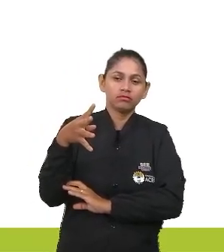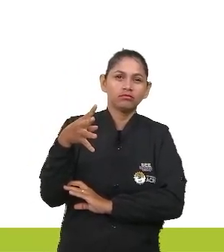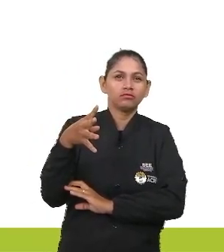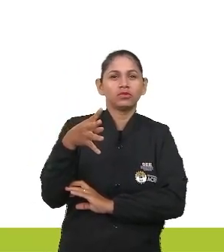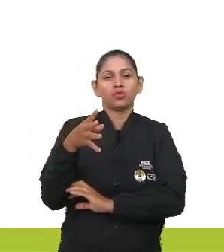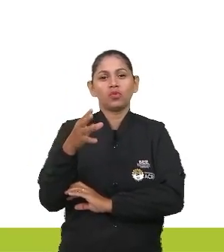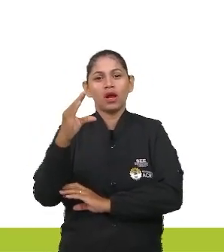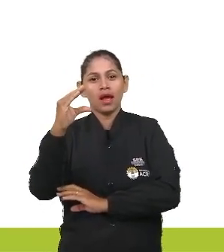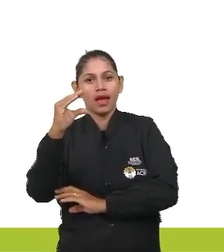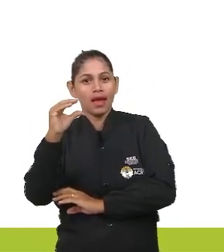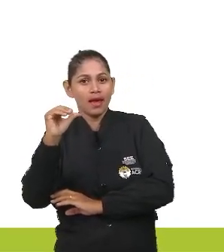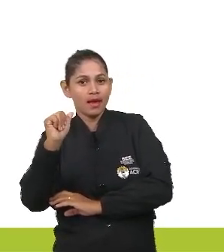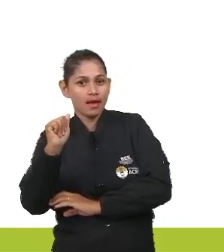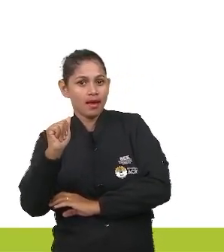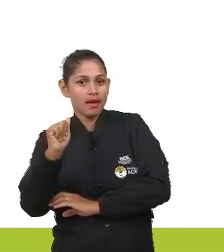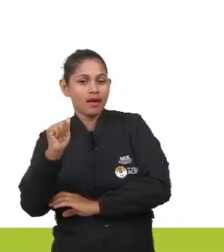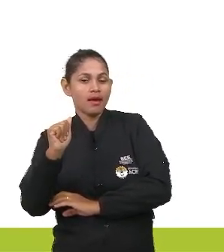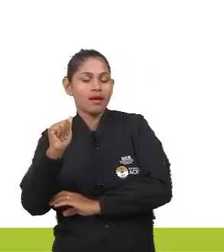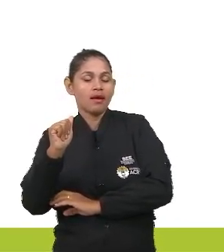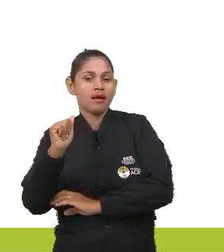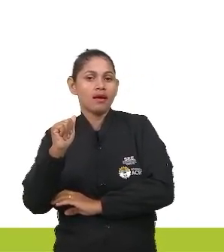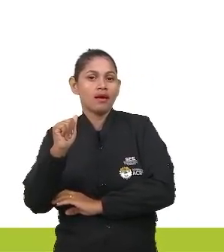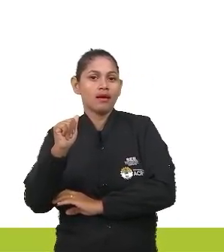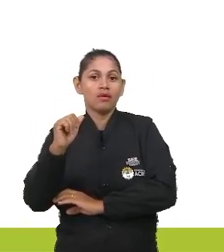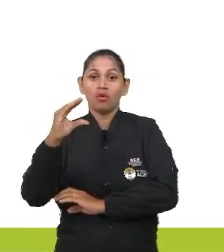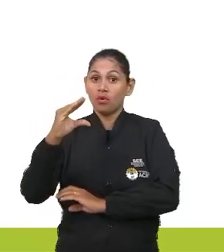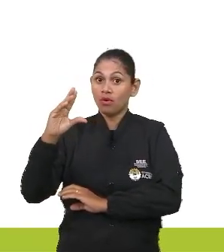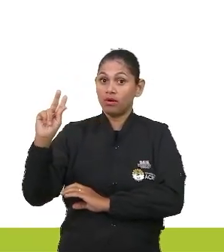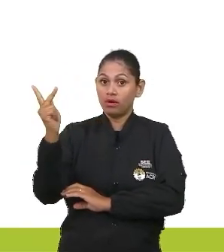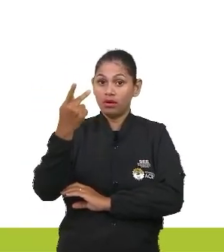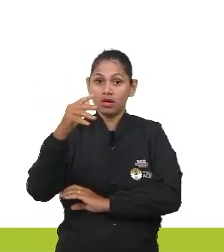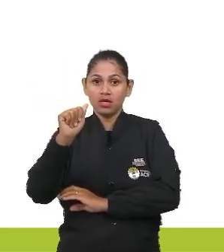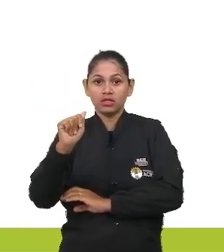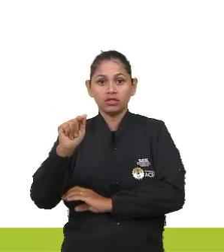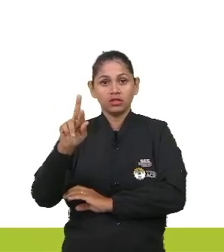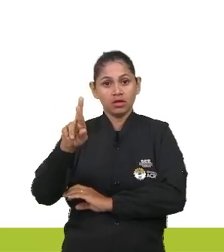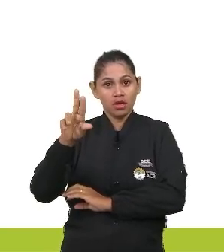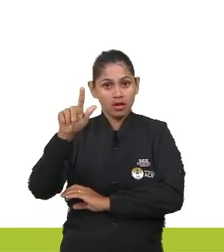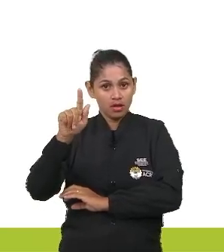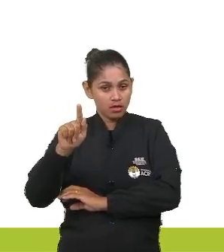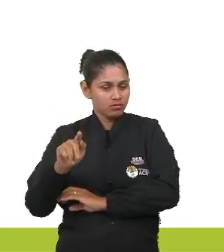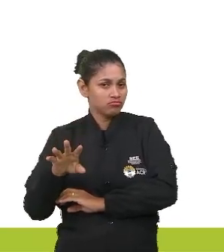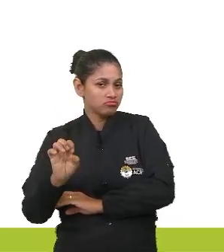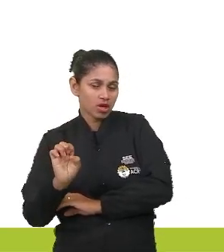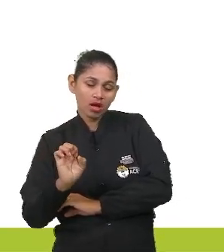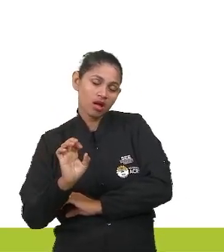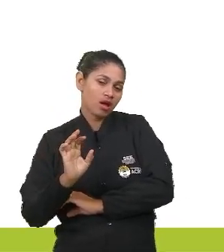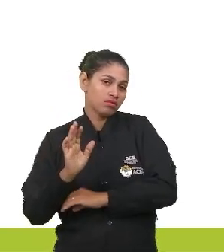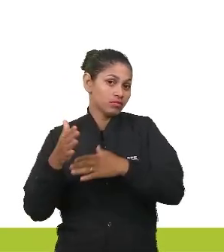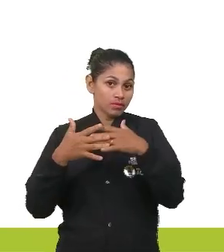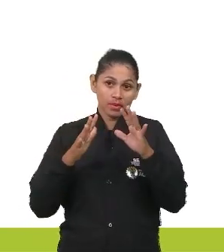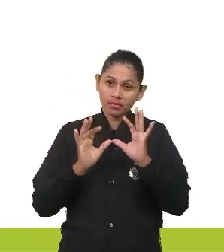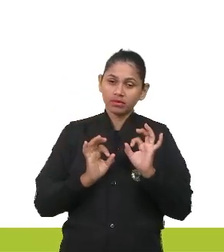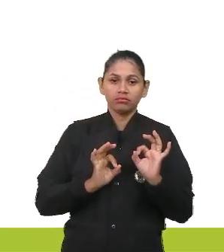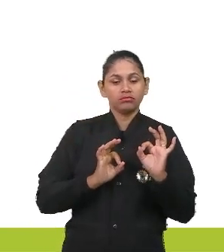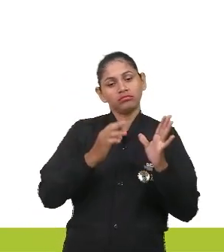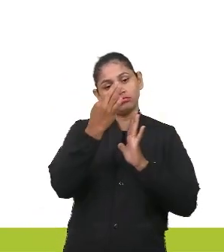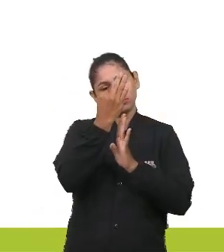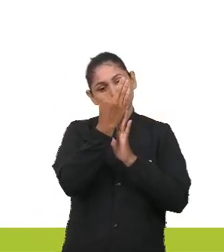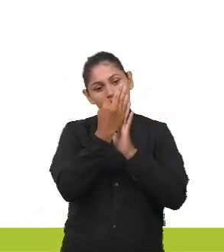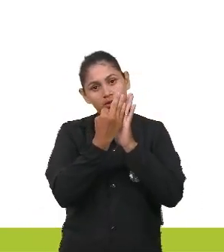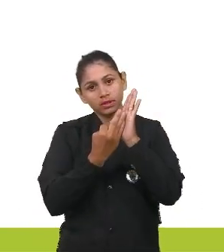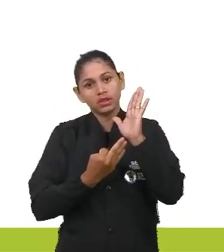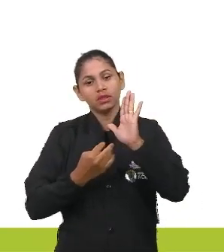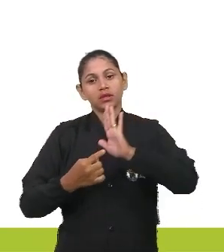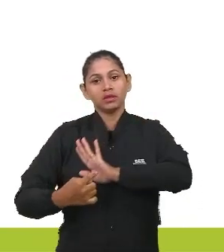charge um cartoon enfim ele vai trabalhar os chamados textos multimodais textos que